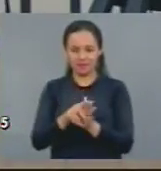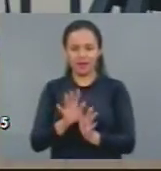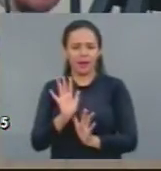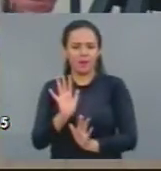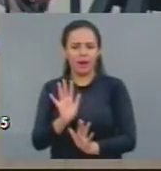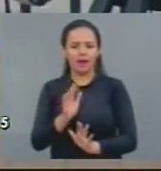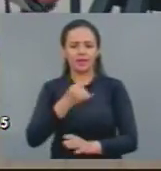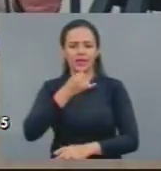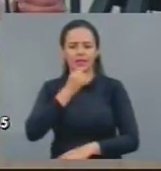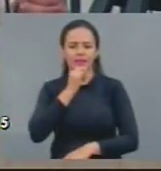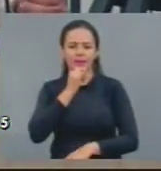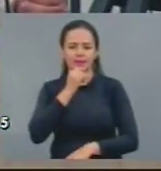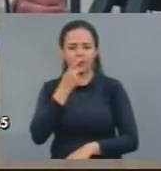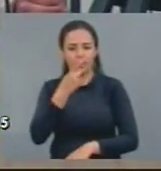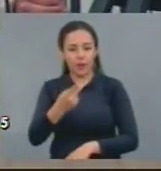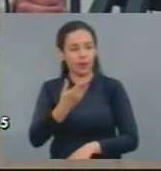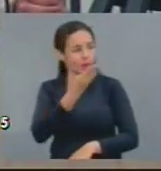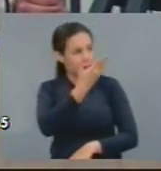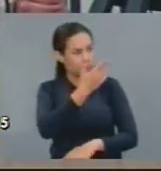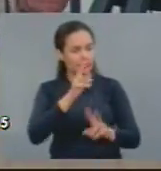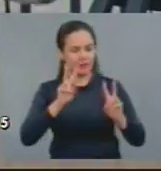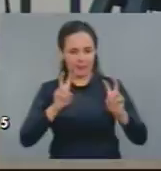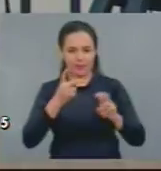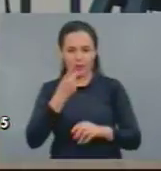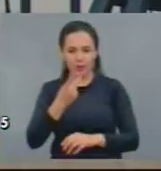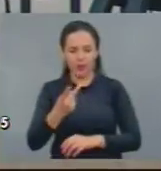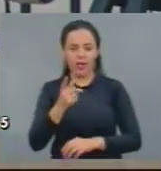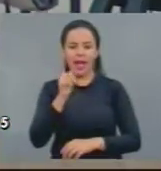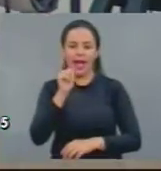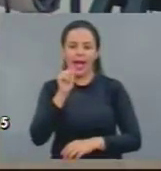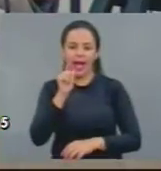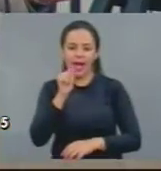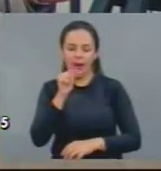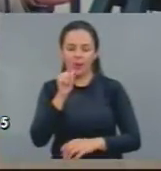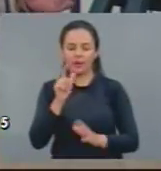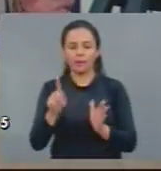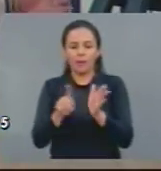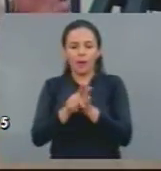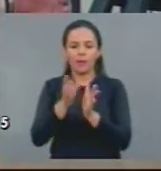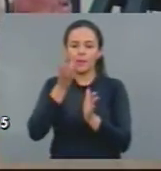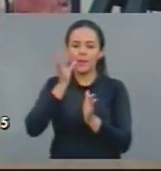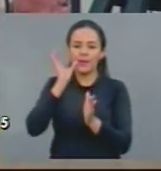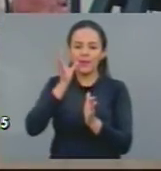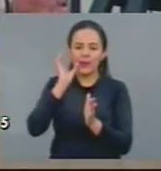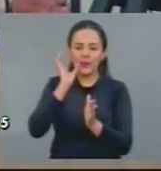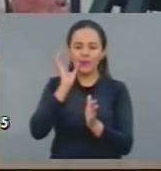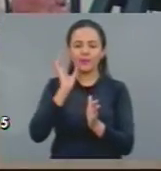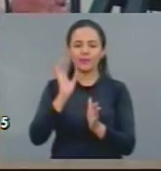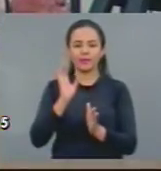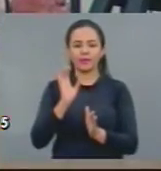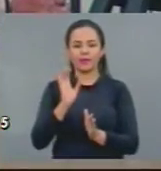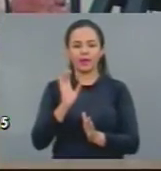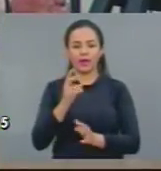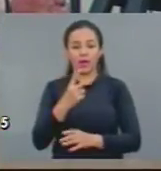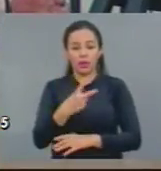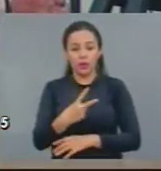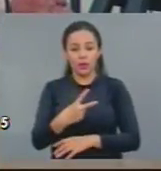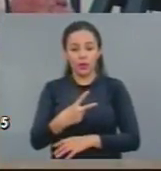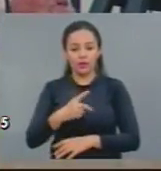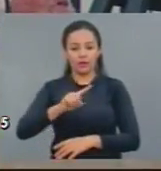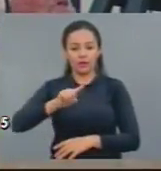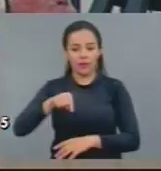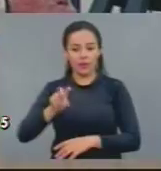quando a Exª falou na água doce, veja só, porque consome-se 2,5 vezes mais água